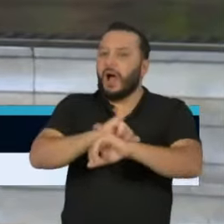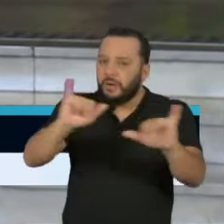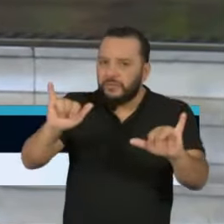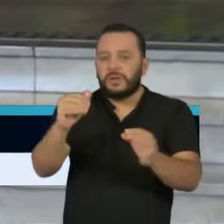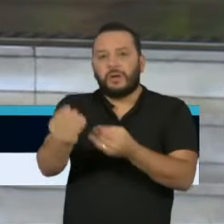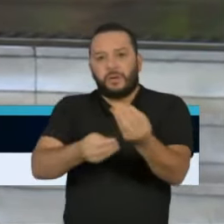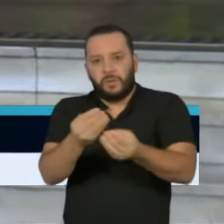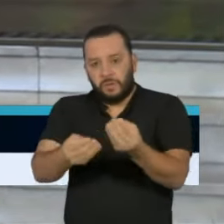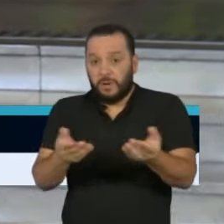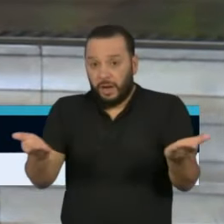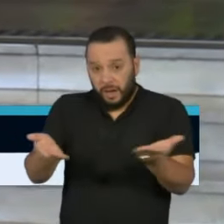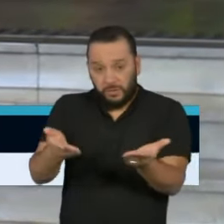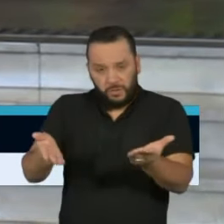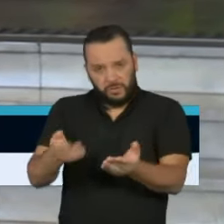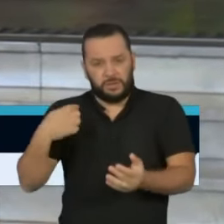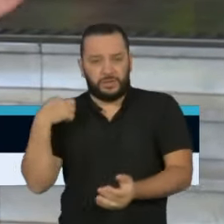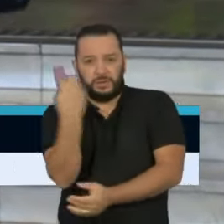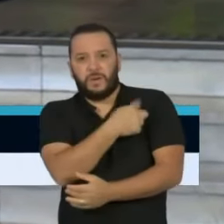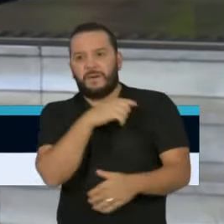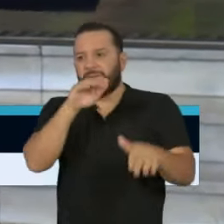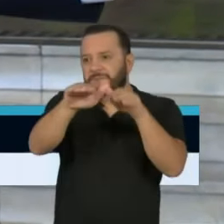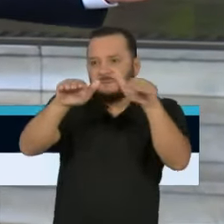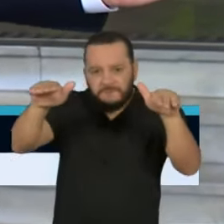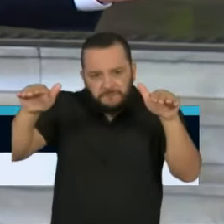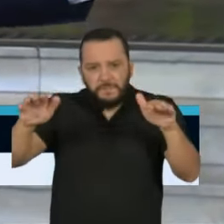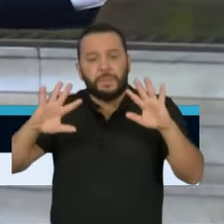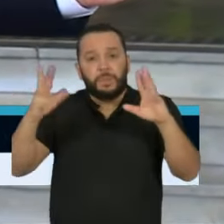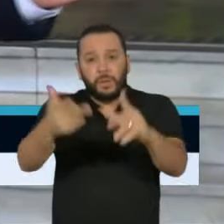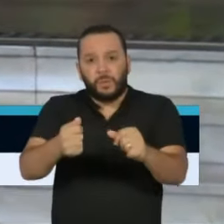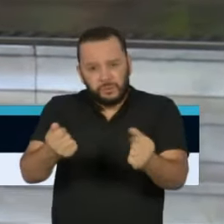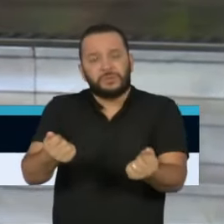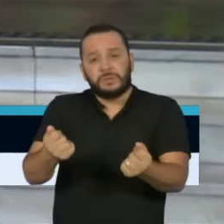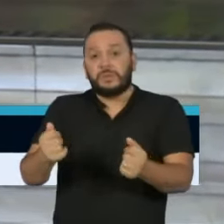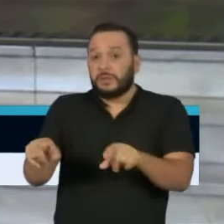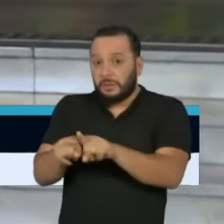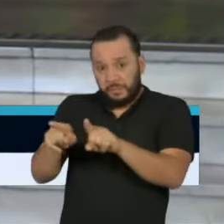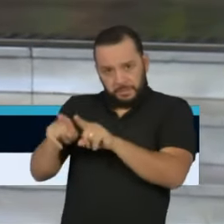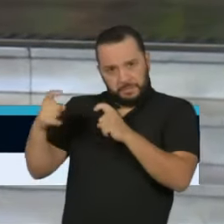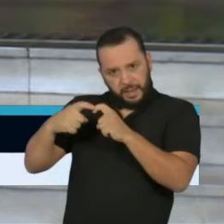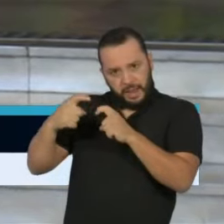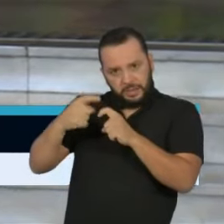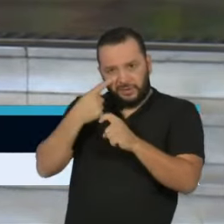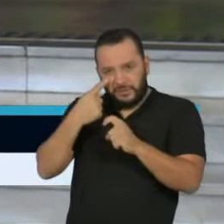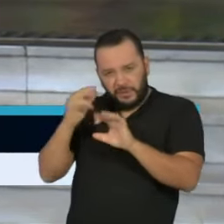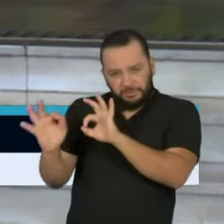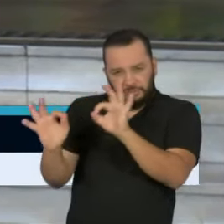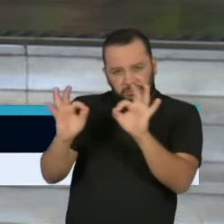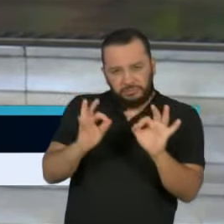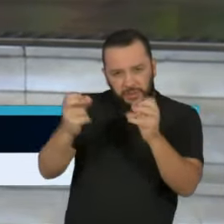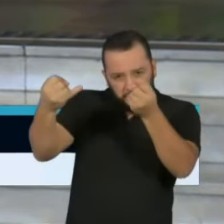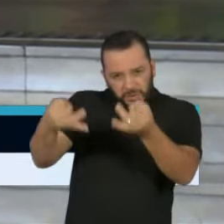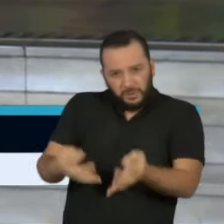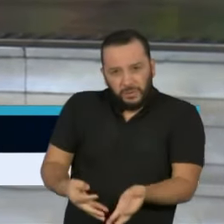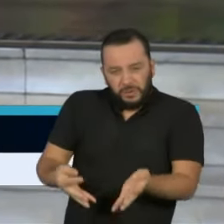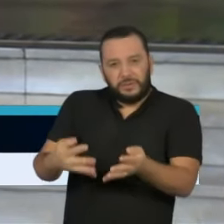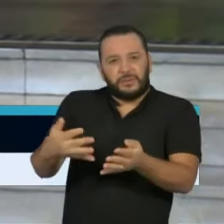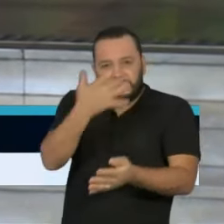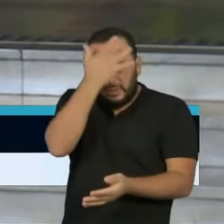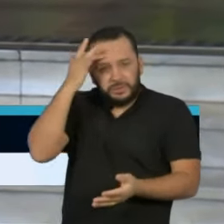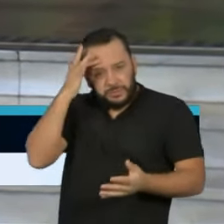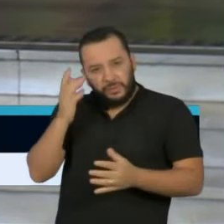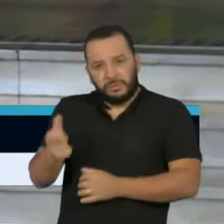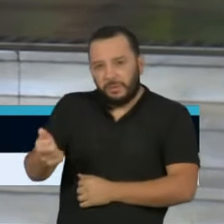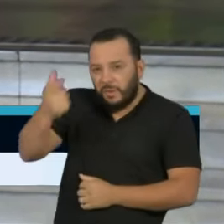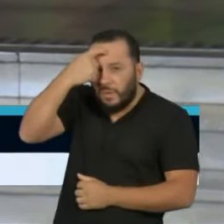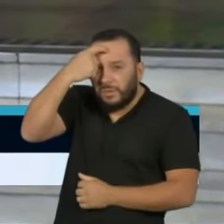momento, o convite que todos nós fazemos aqui, especialmente os médicos, vocês assistiram os depoimentos, é para que as pessoas tenham consciência